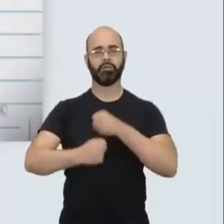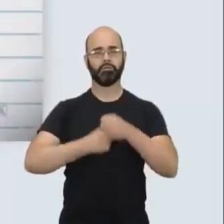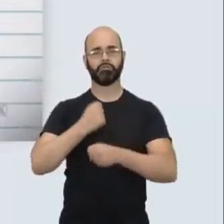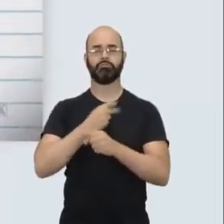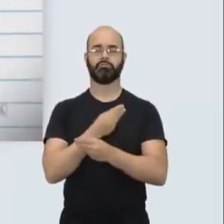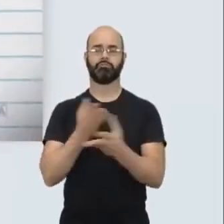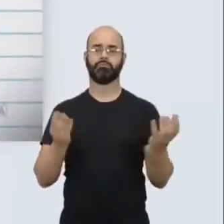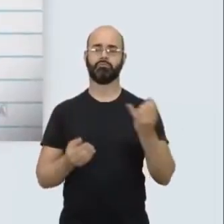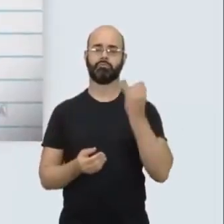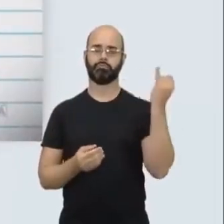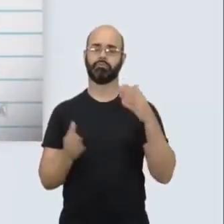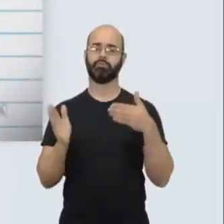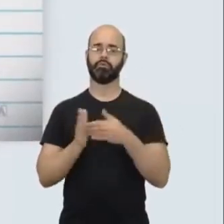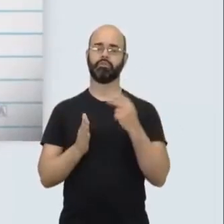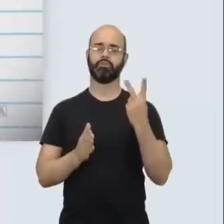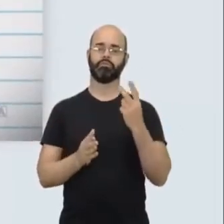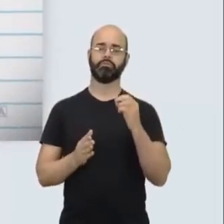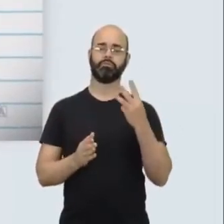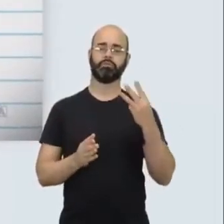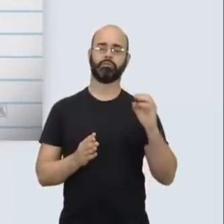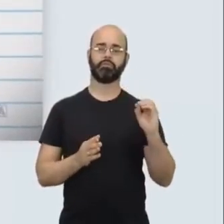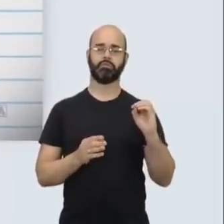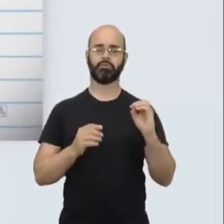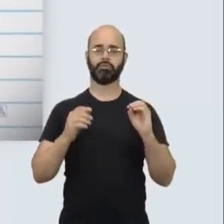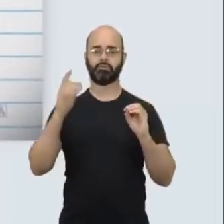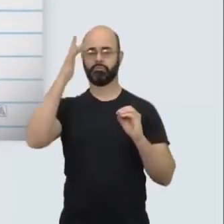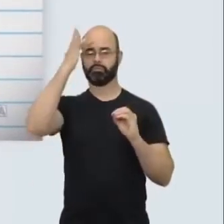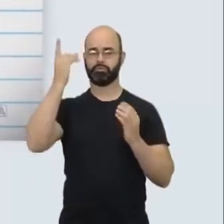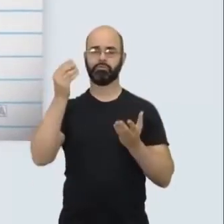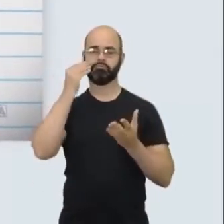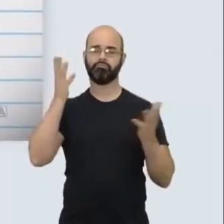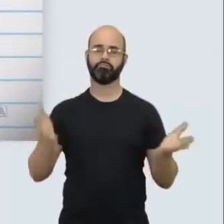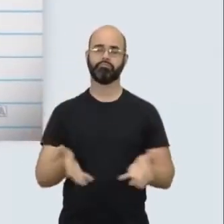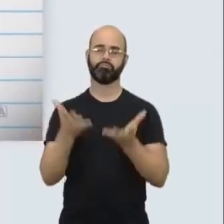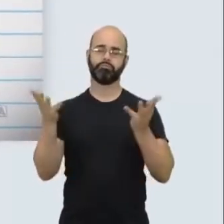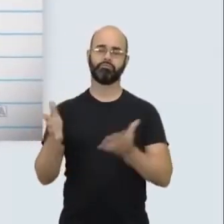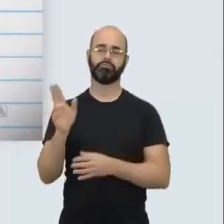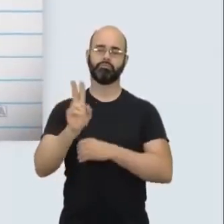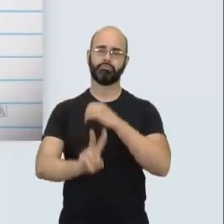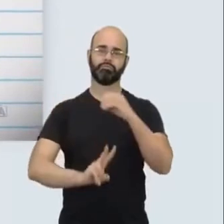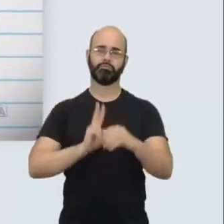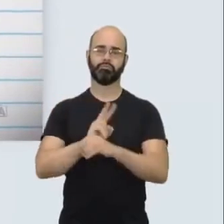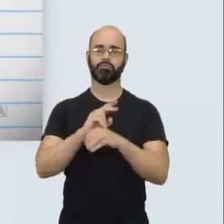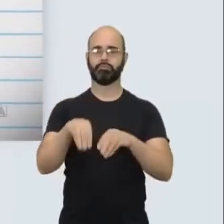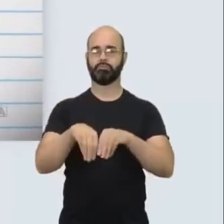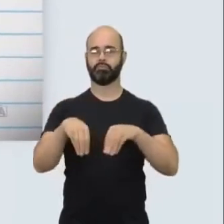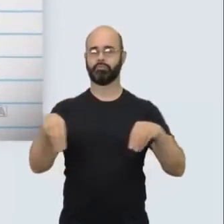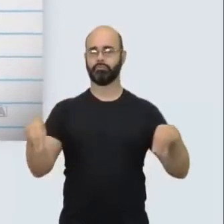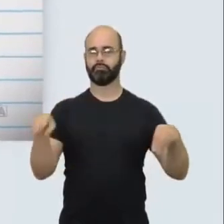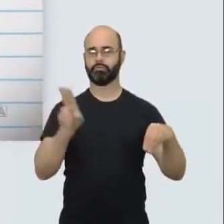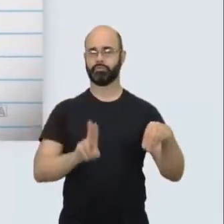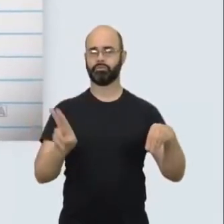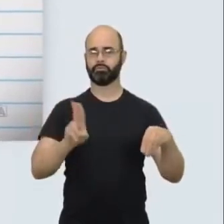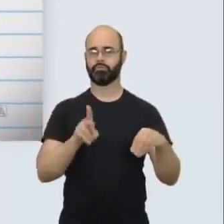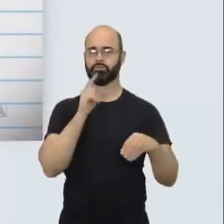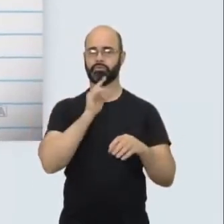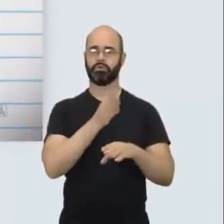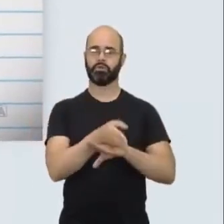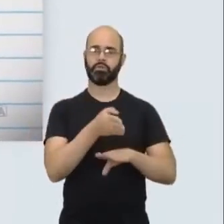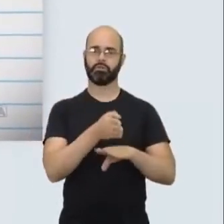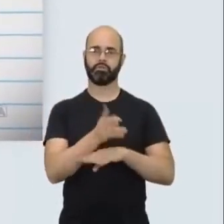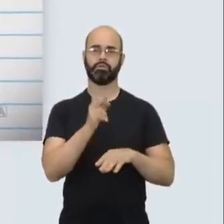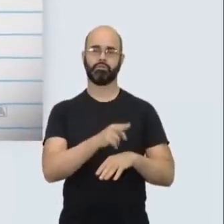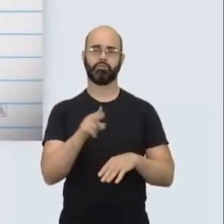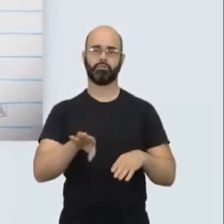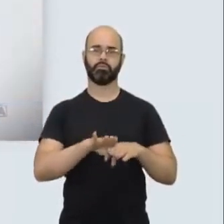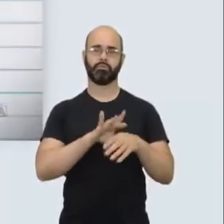Até 2030, algumas medidas propostas, como o incentivo ao uso sustentável da terra, com acesso igual e seguro a ela, devem mudar